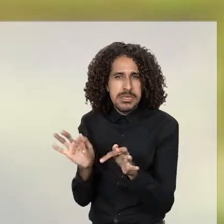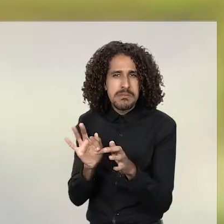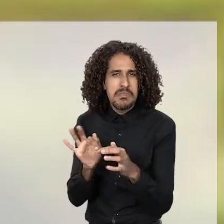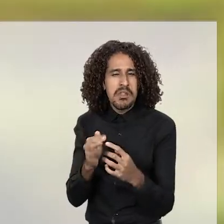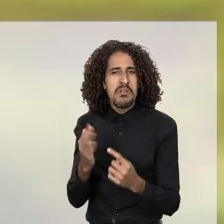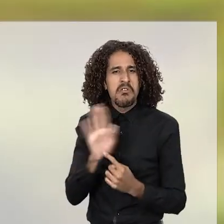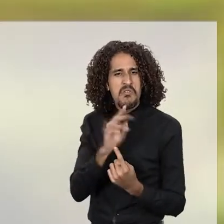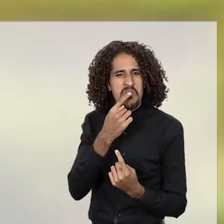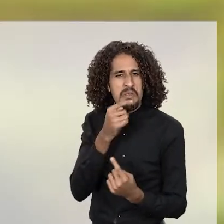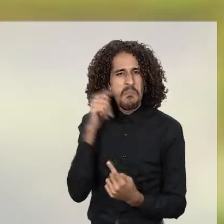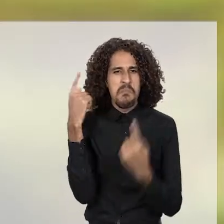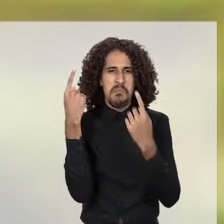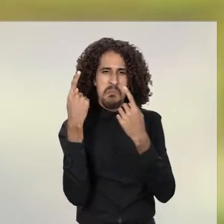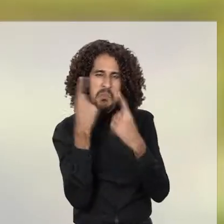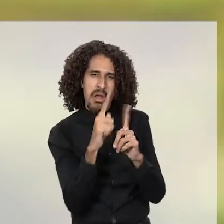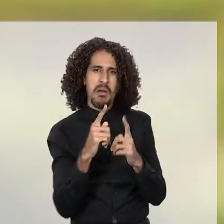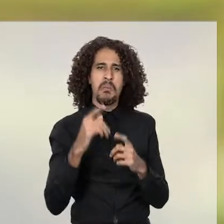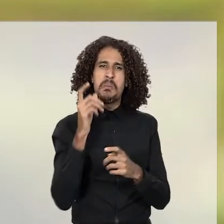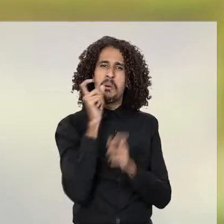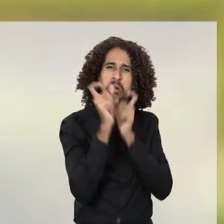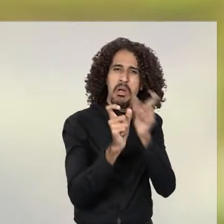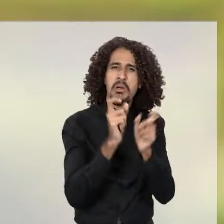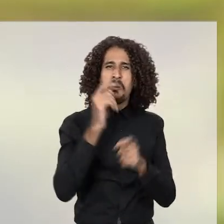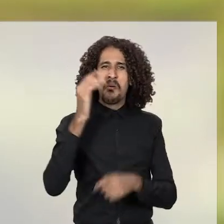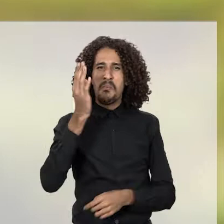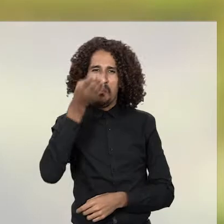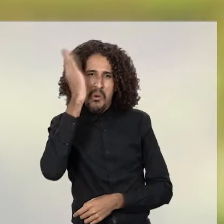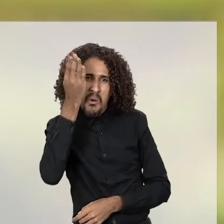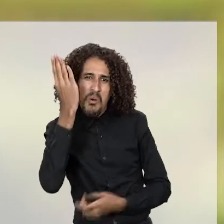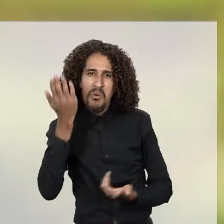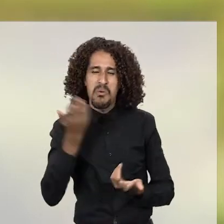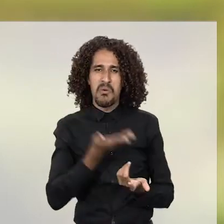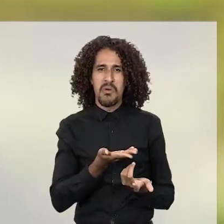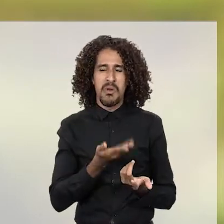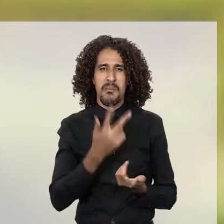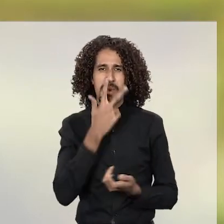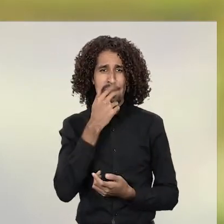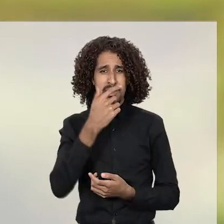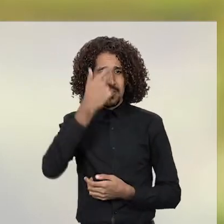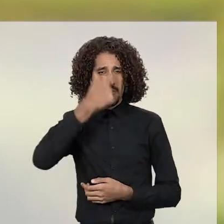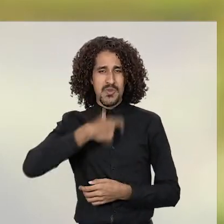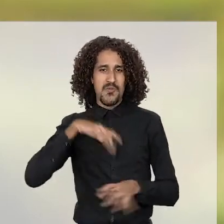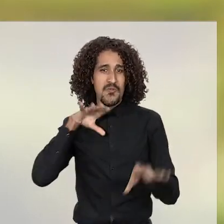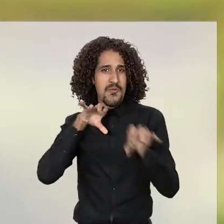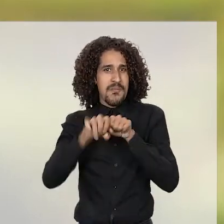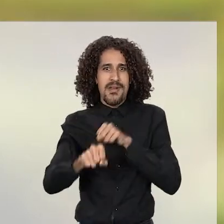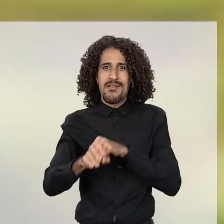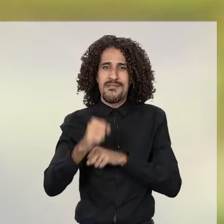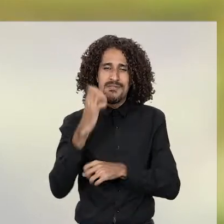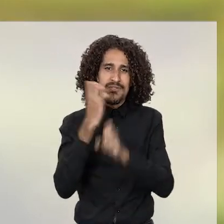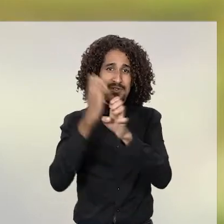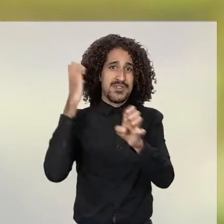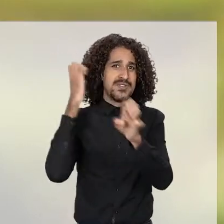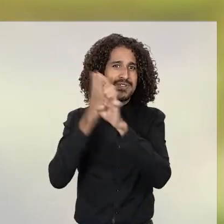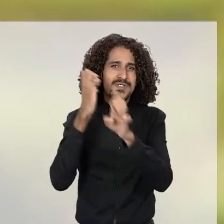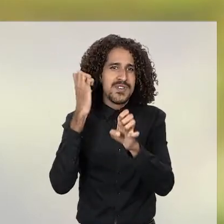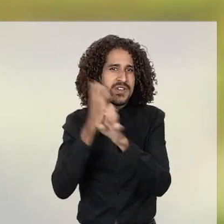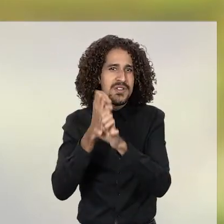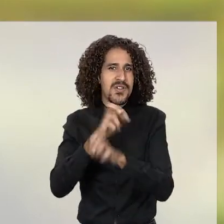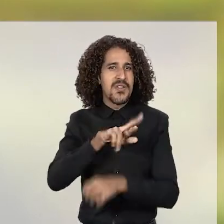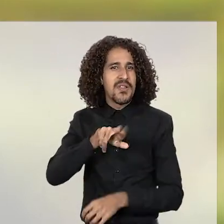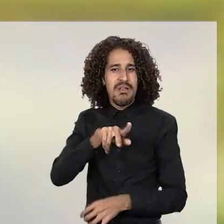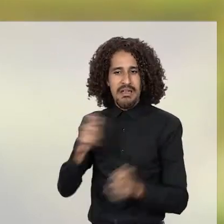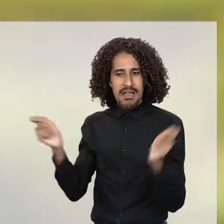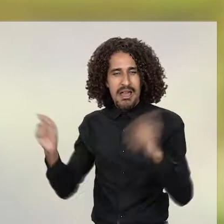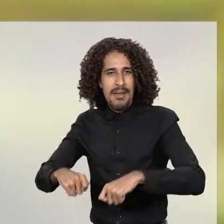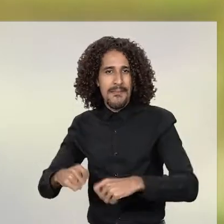e me chamou praticamente de burro, na minha frente, como se a minha formação como